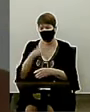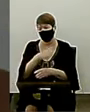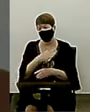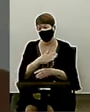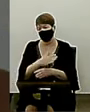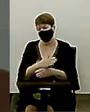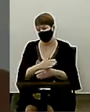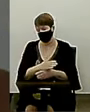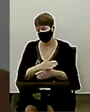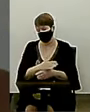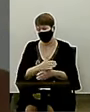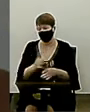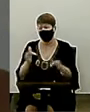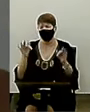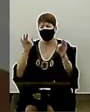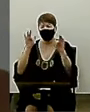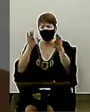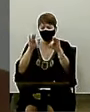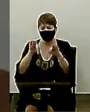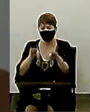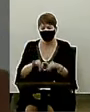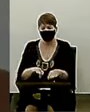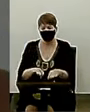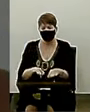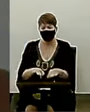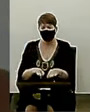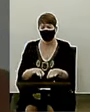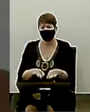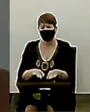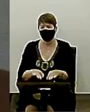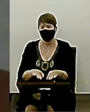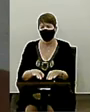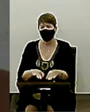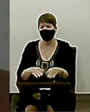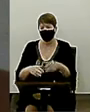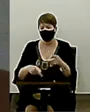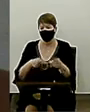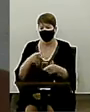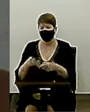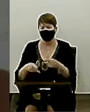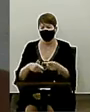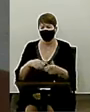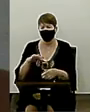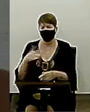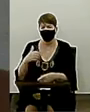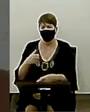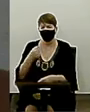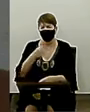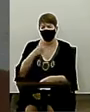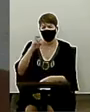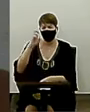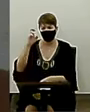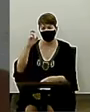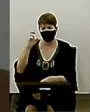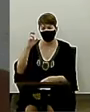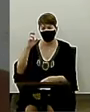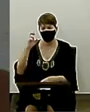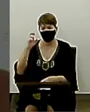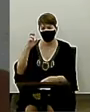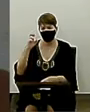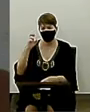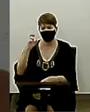estabelecer. E, por fim, eu coloquei aqui umas 15 biografias selecionadas.